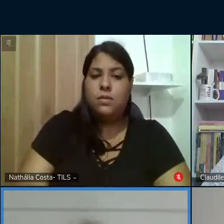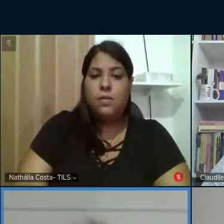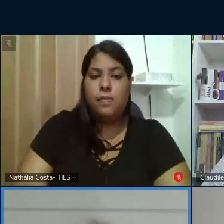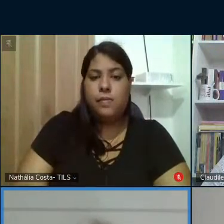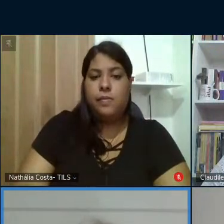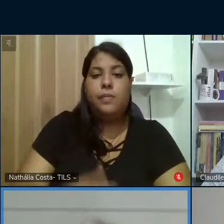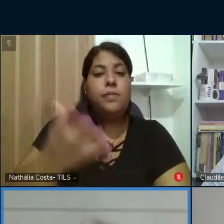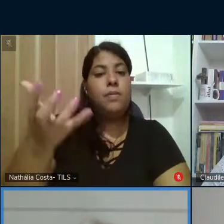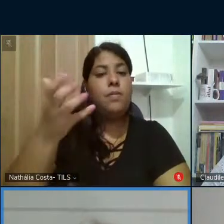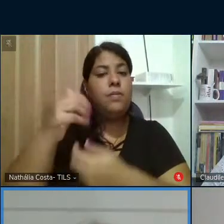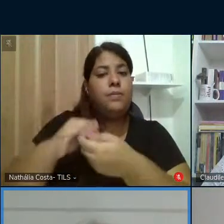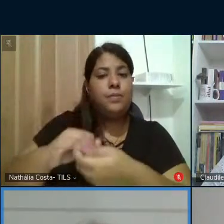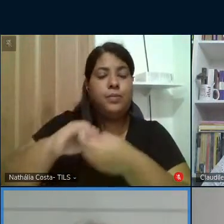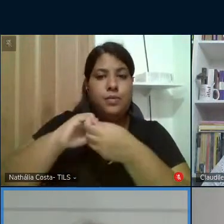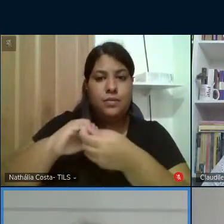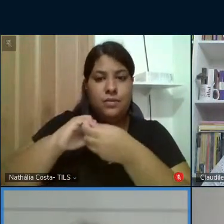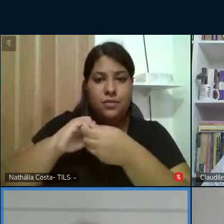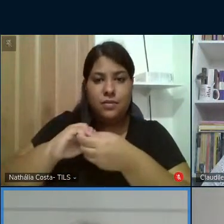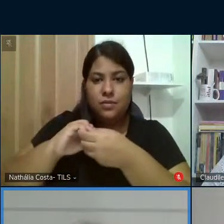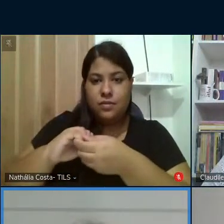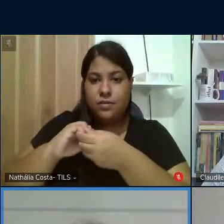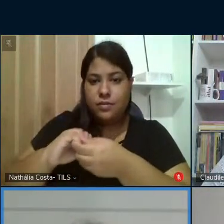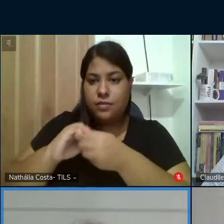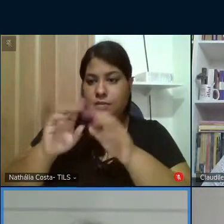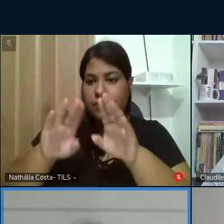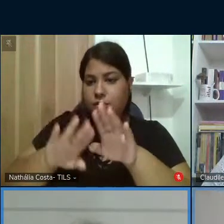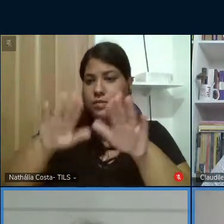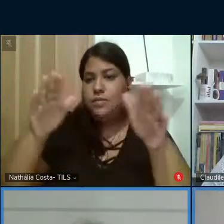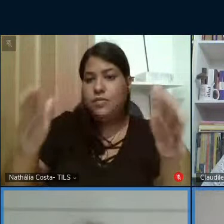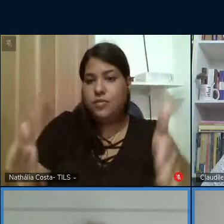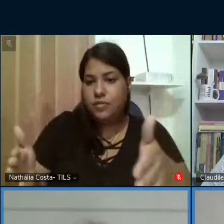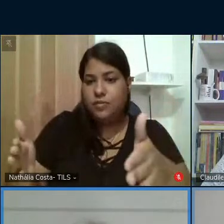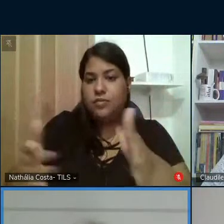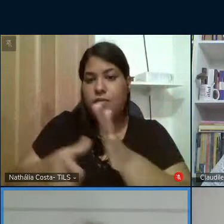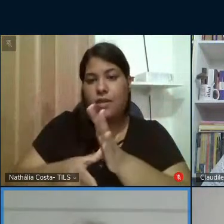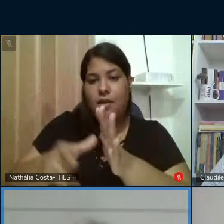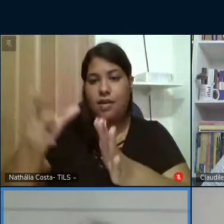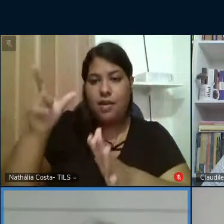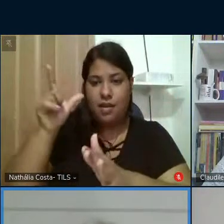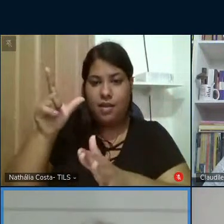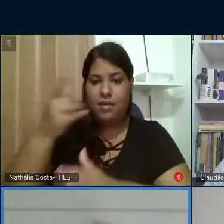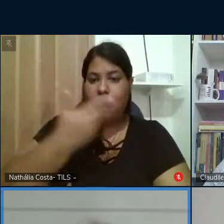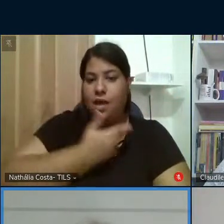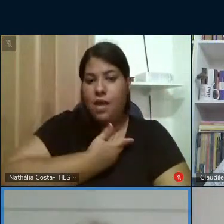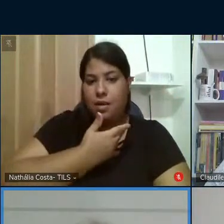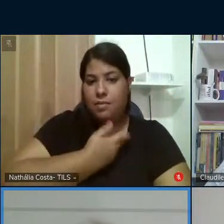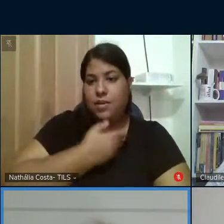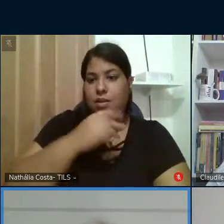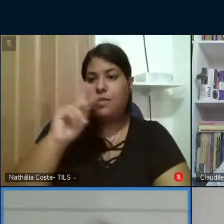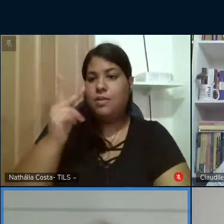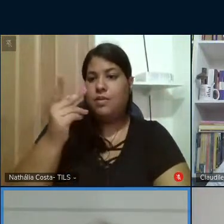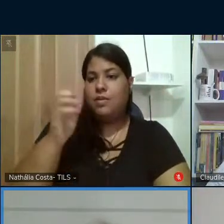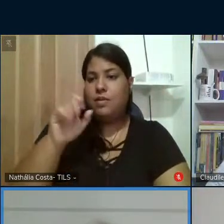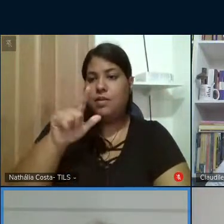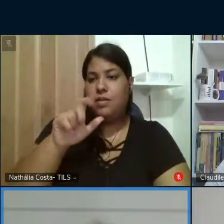saudar aqui a a mesa que nos antecedeu aos colegas Heleno